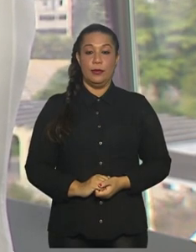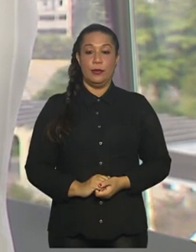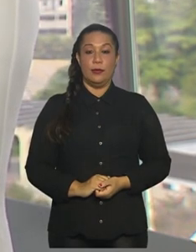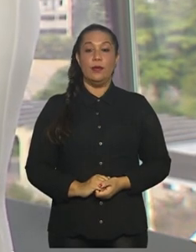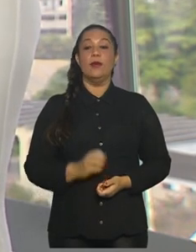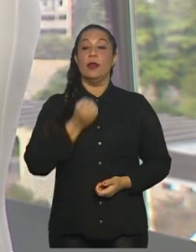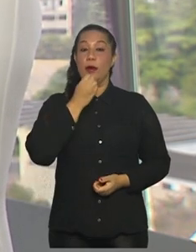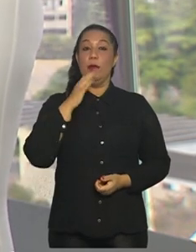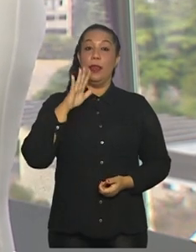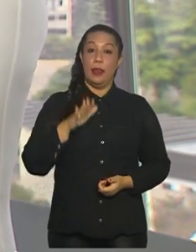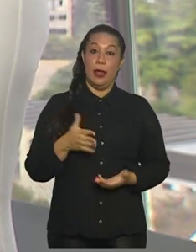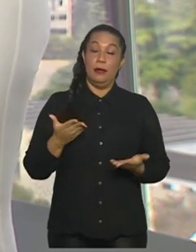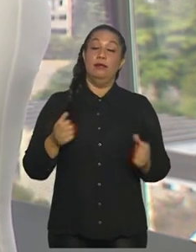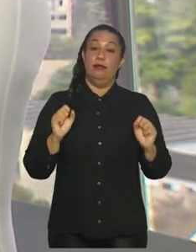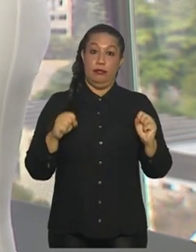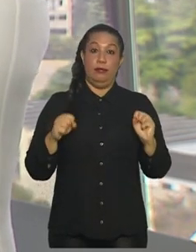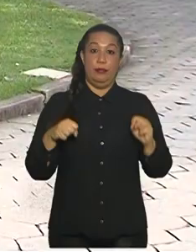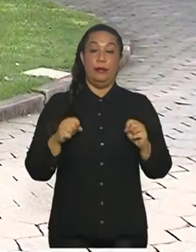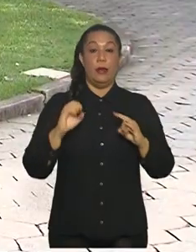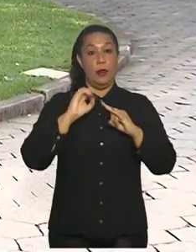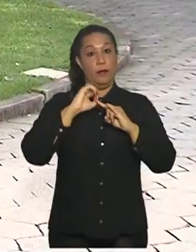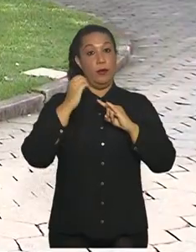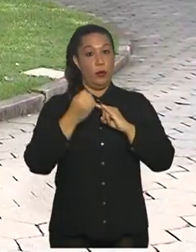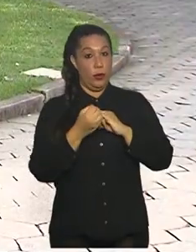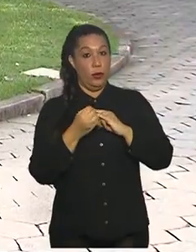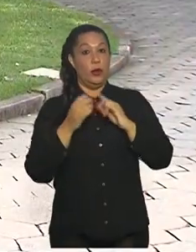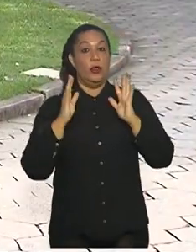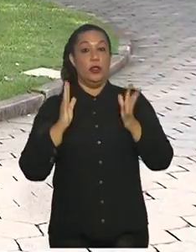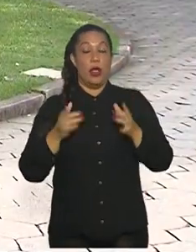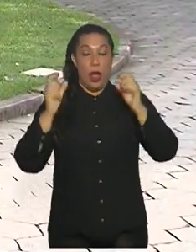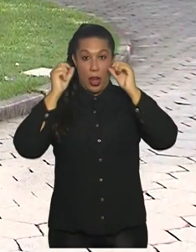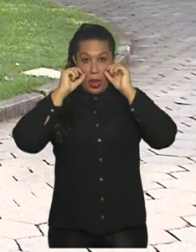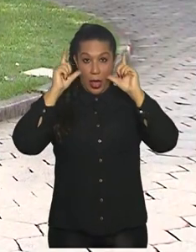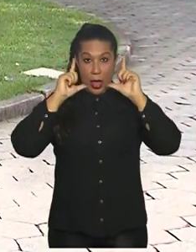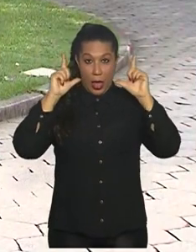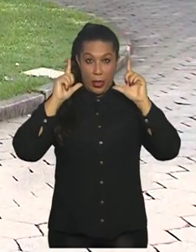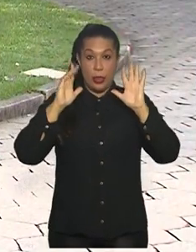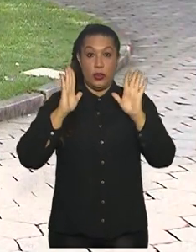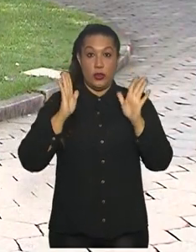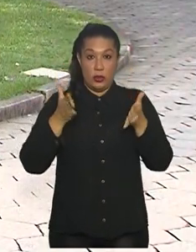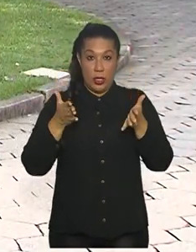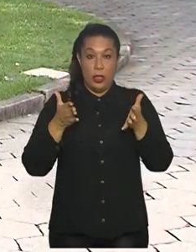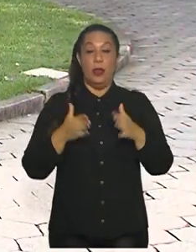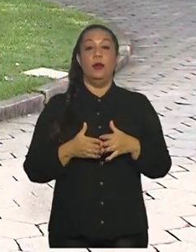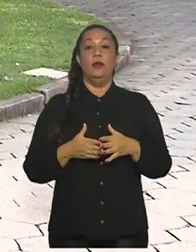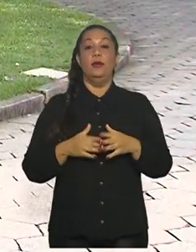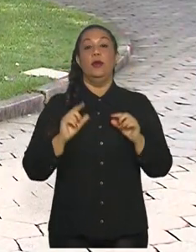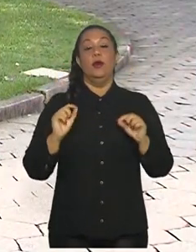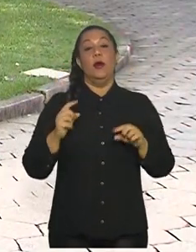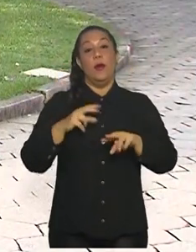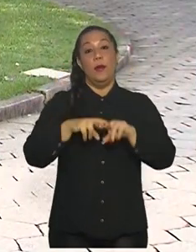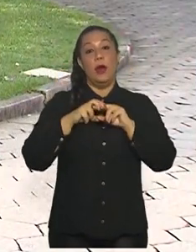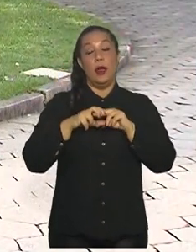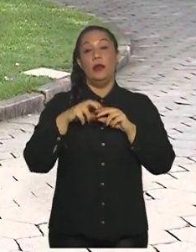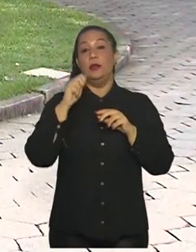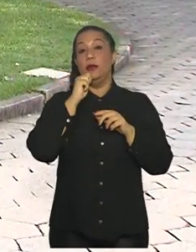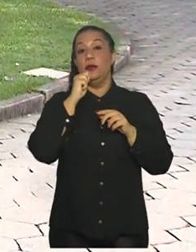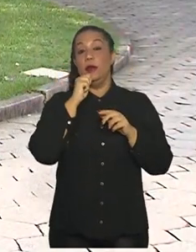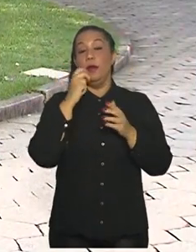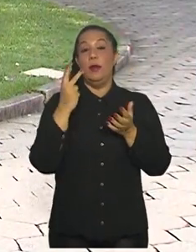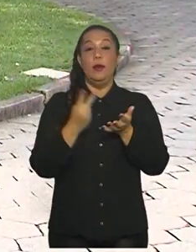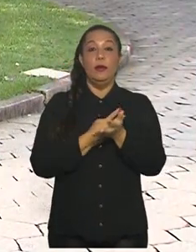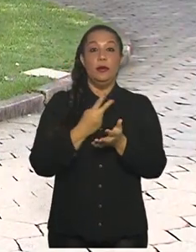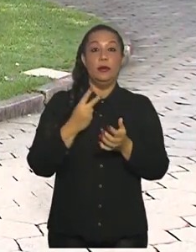Boa tarde, Monique. Pois é, a Fiocruz fez o alerta por causa da intensificação